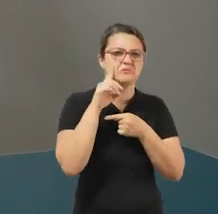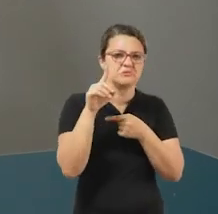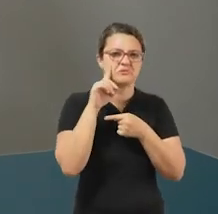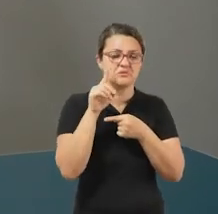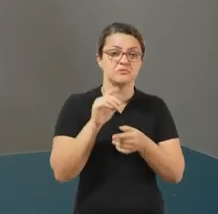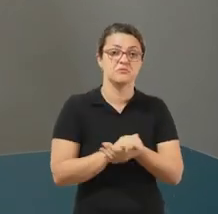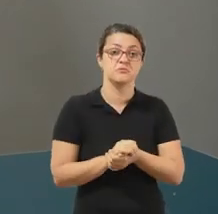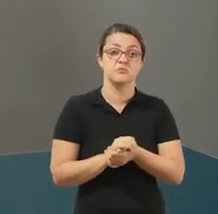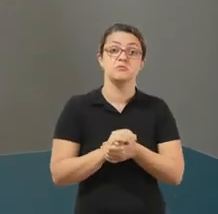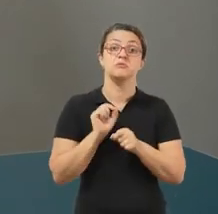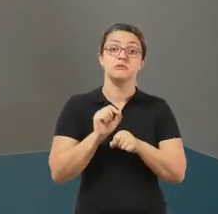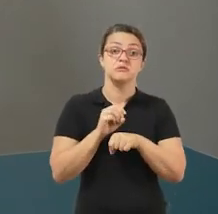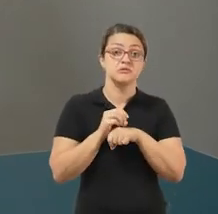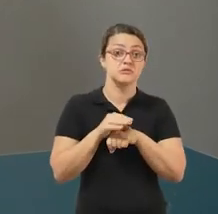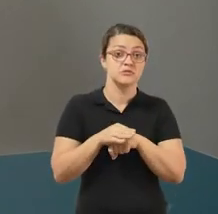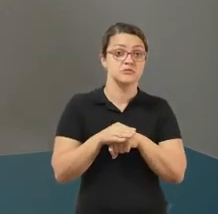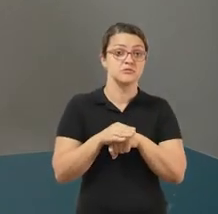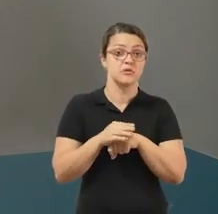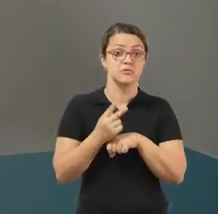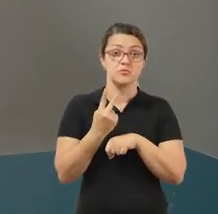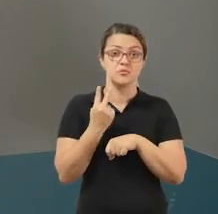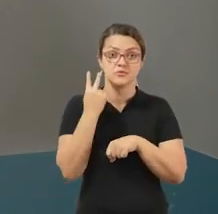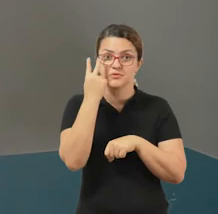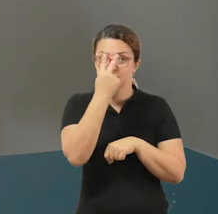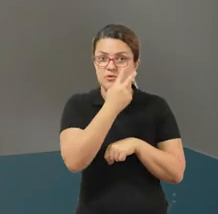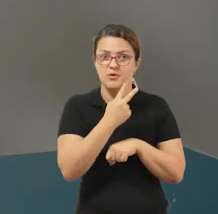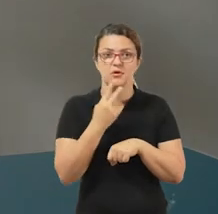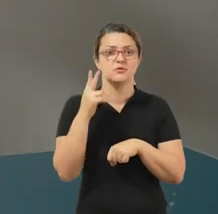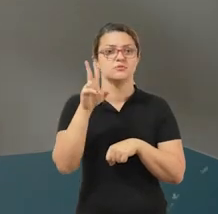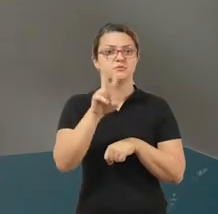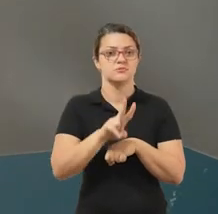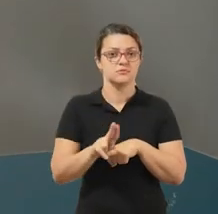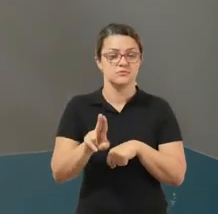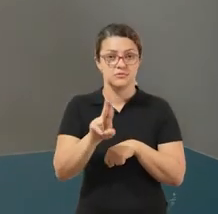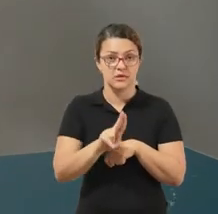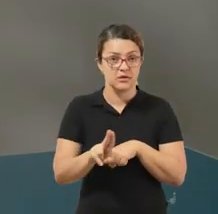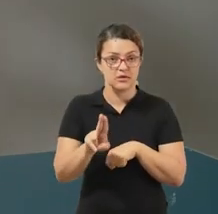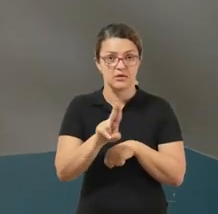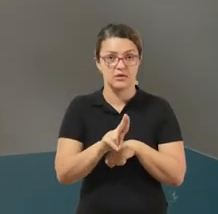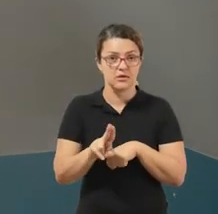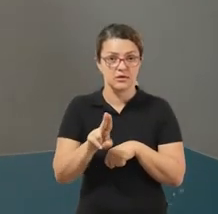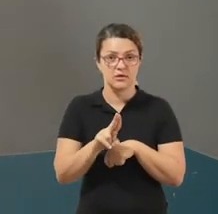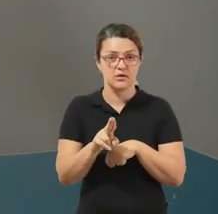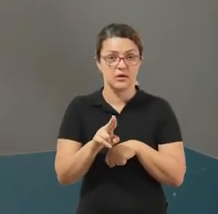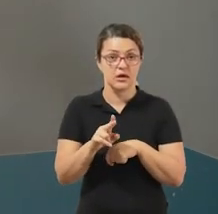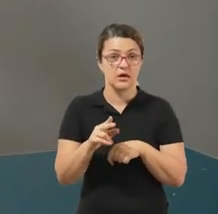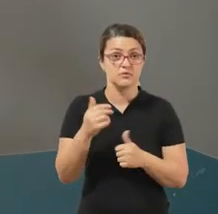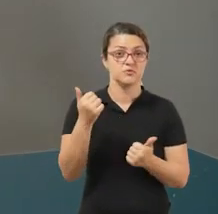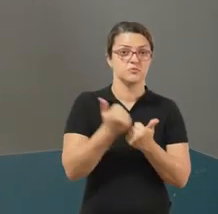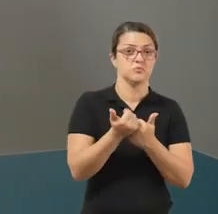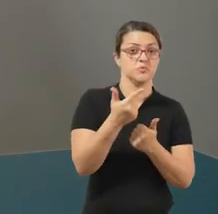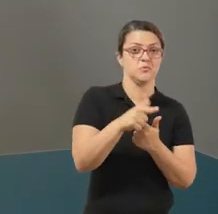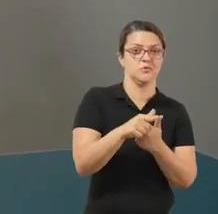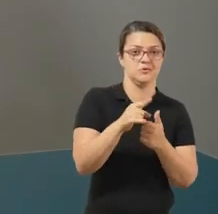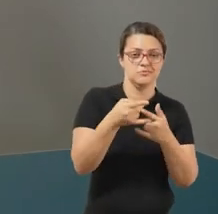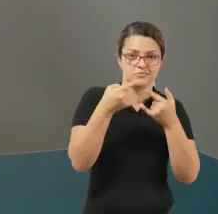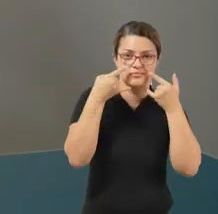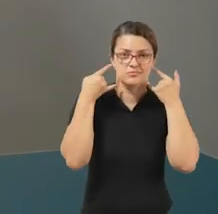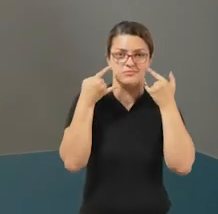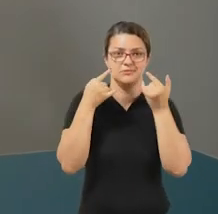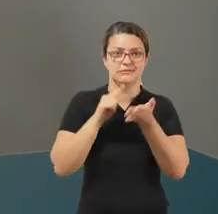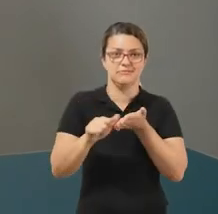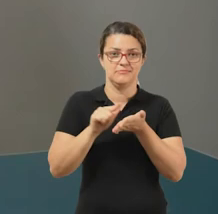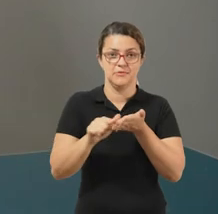use durante duas horas a máscara, a máscara, certo? Corrida. E depois a gente troca essa máscara. Isso é muito